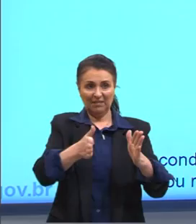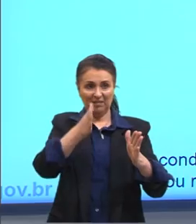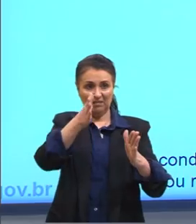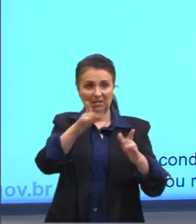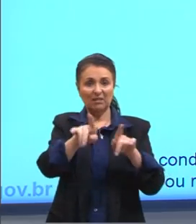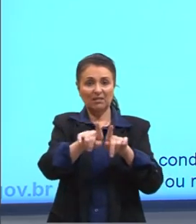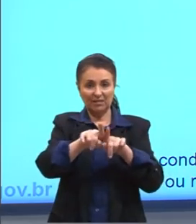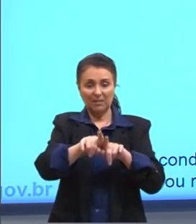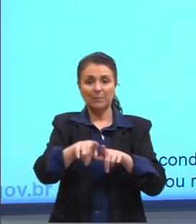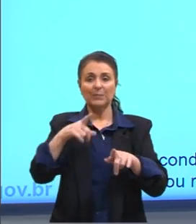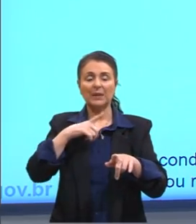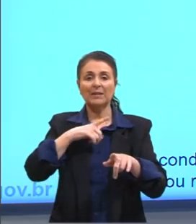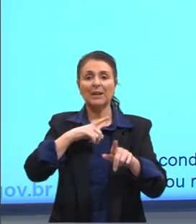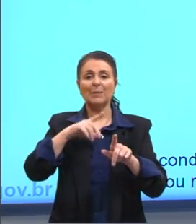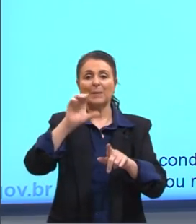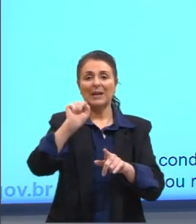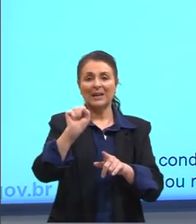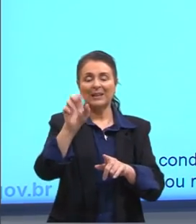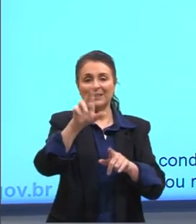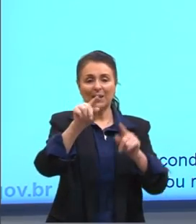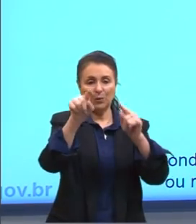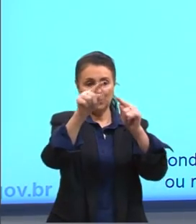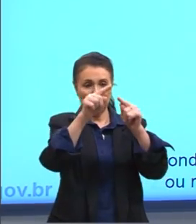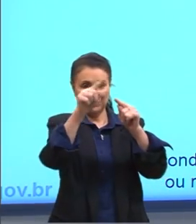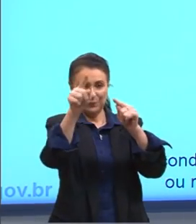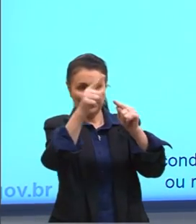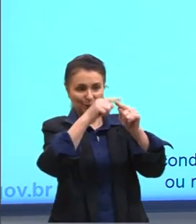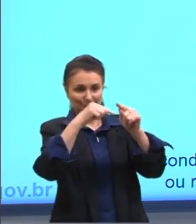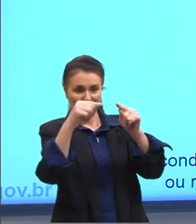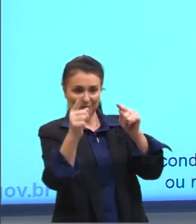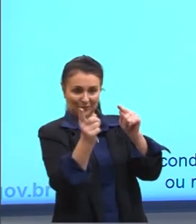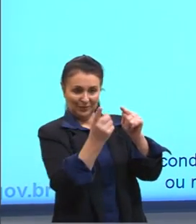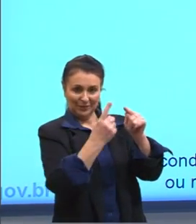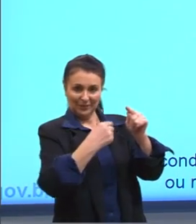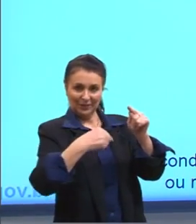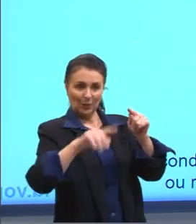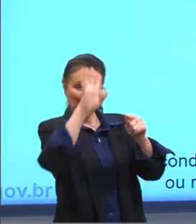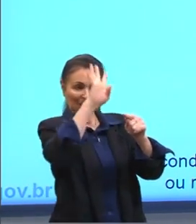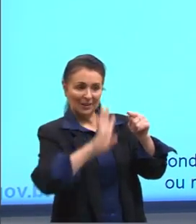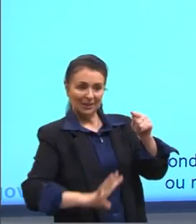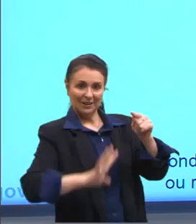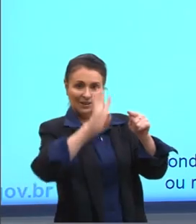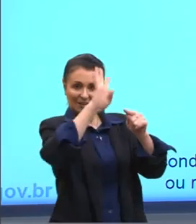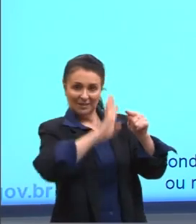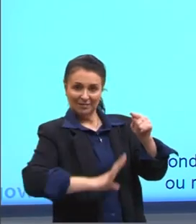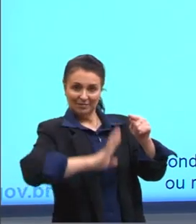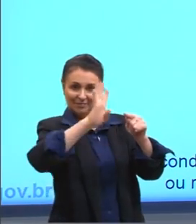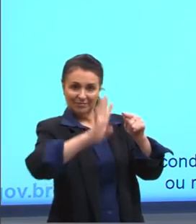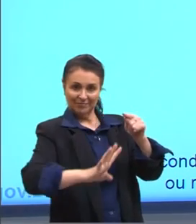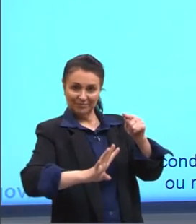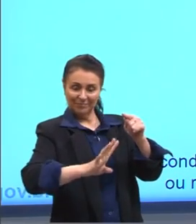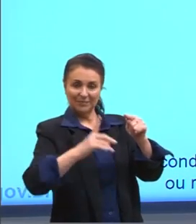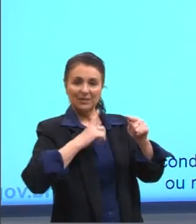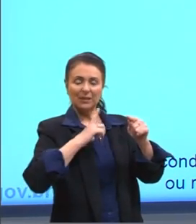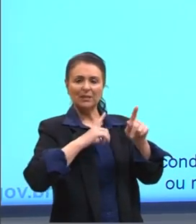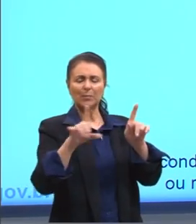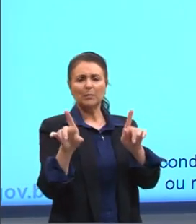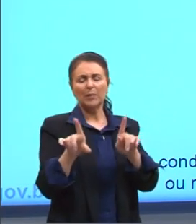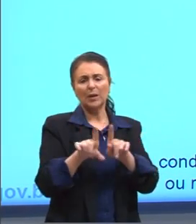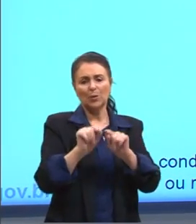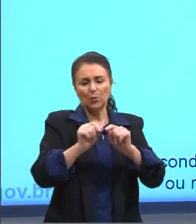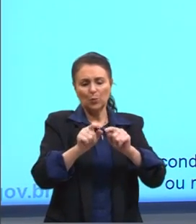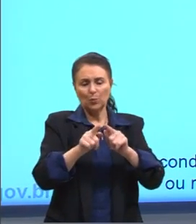constituído de uma sempeitina que é pra gente conseguir mais área, tá? Porque se fosse apenas assim, né? Seria um pequeno